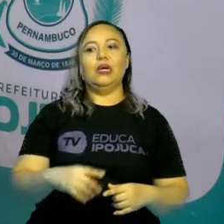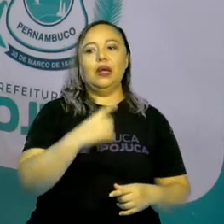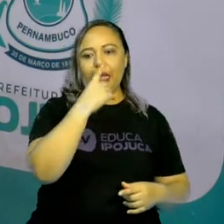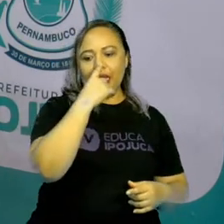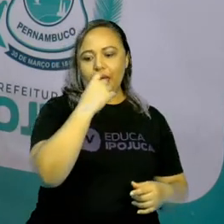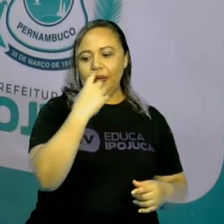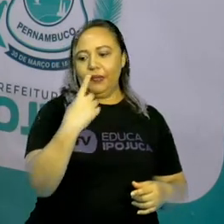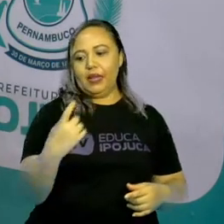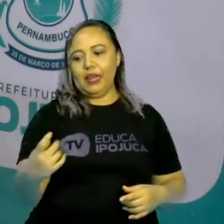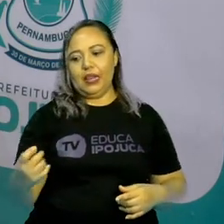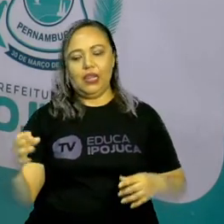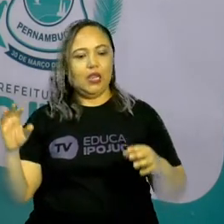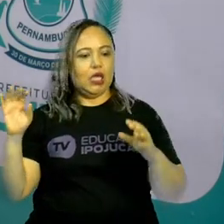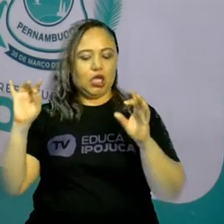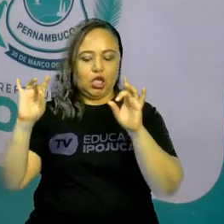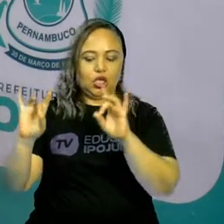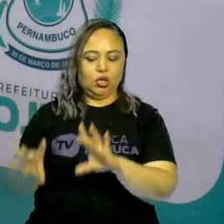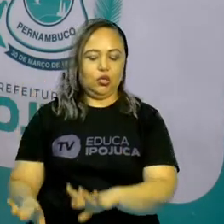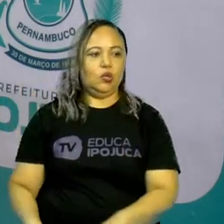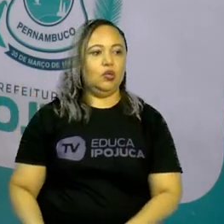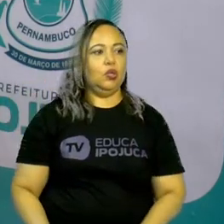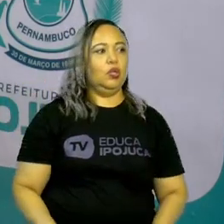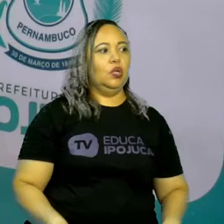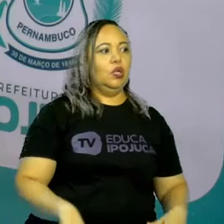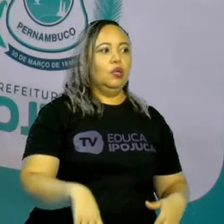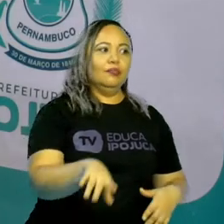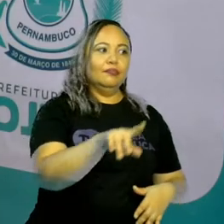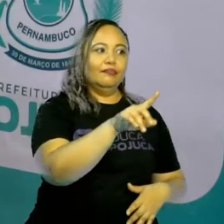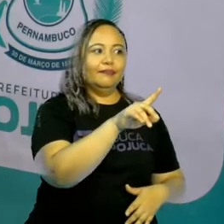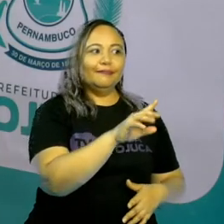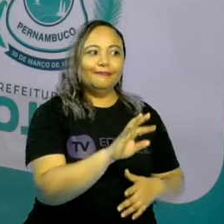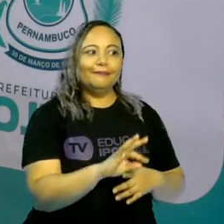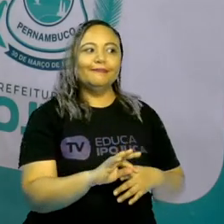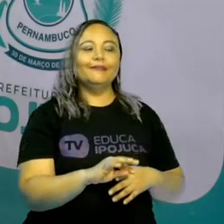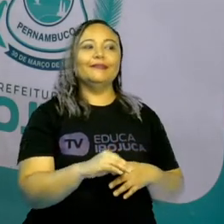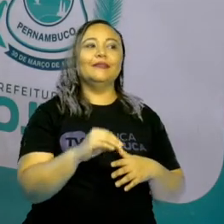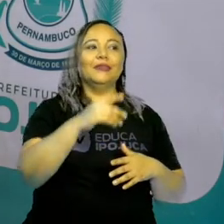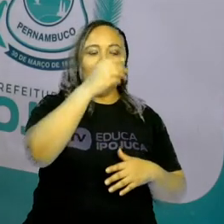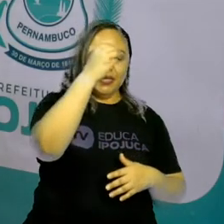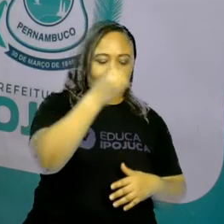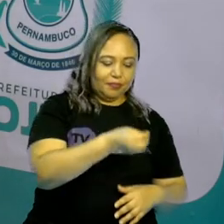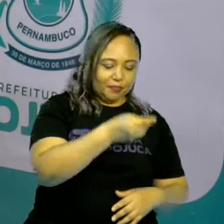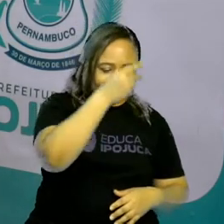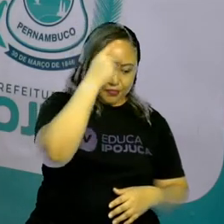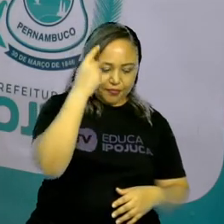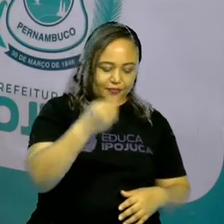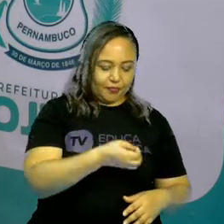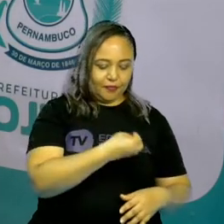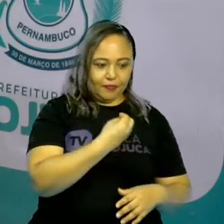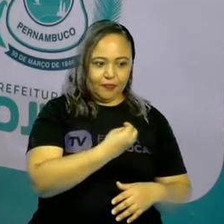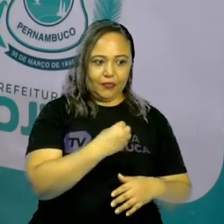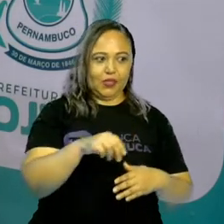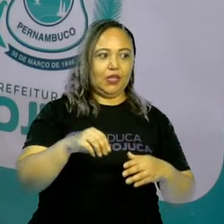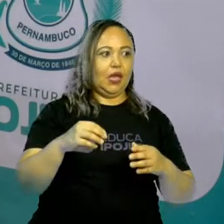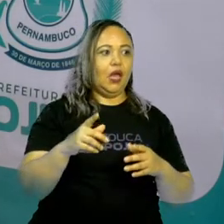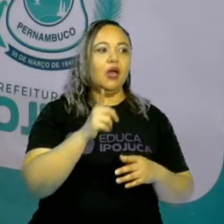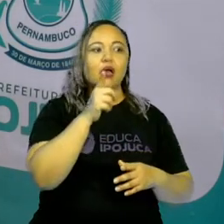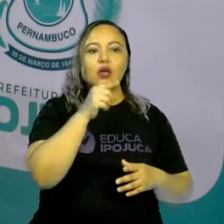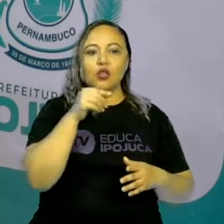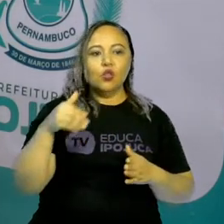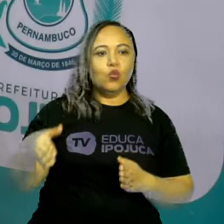bem organizado. Enquanto os ribeirinhos, ele tem esse difícil acesso que eu falei para vocês, certo?